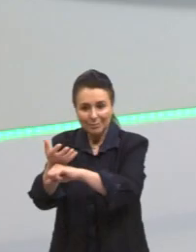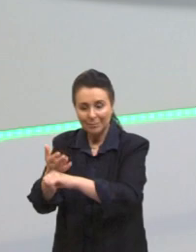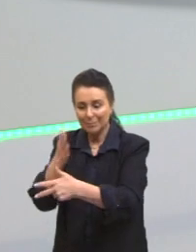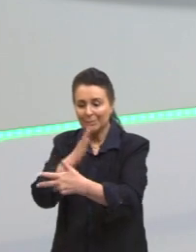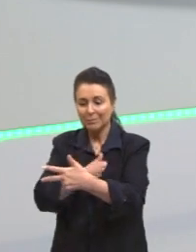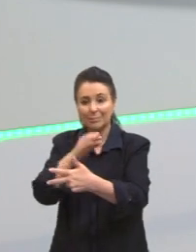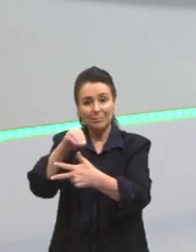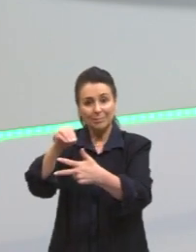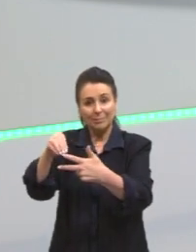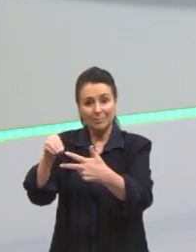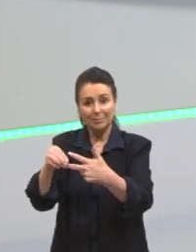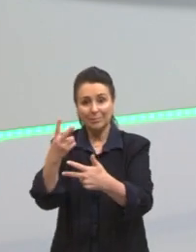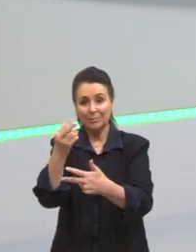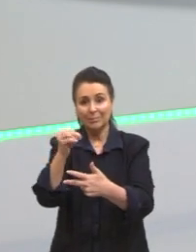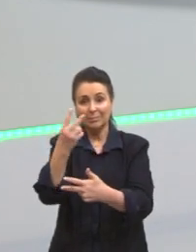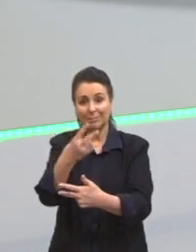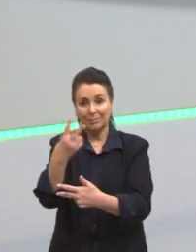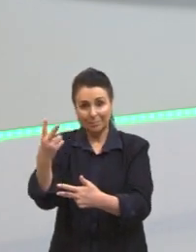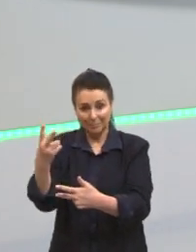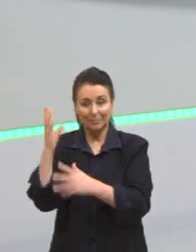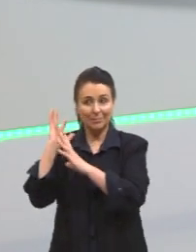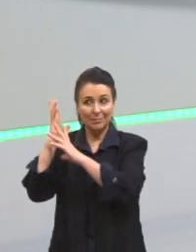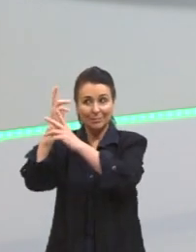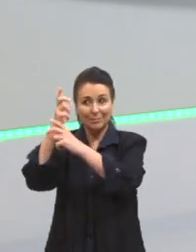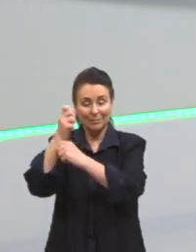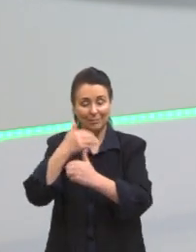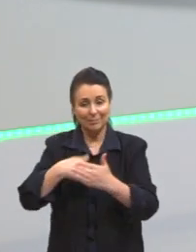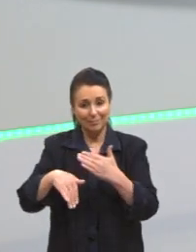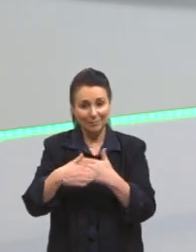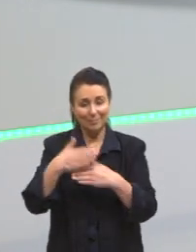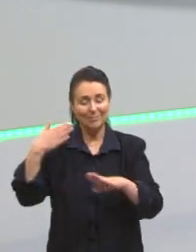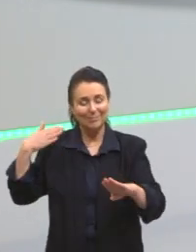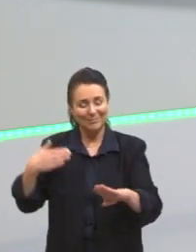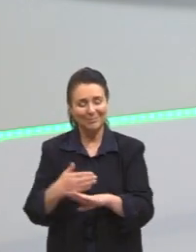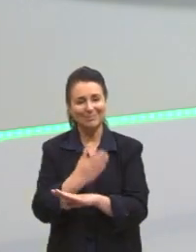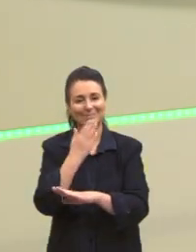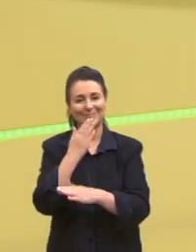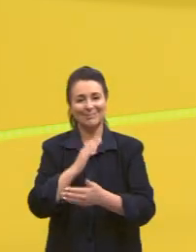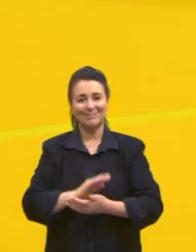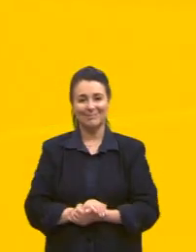2022, retoma tudo certinho e partiu passar.